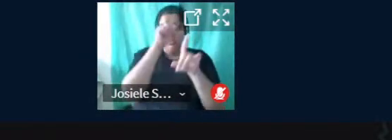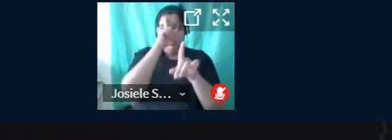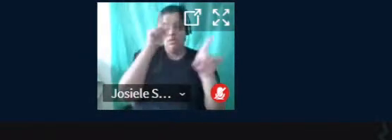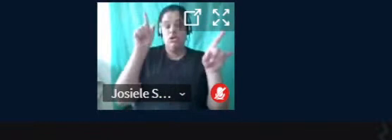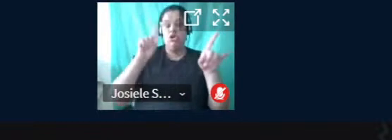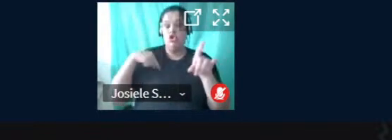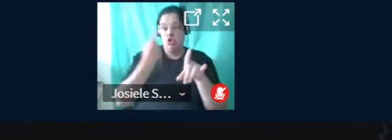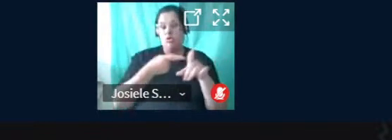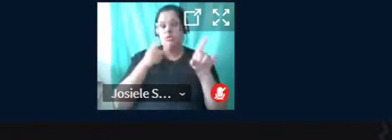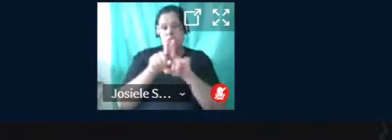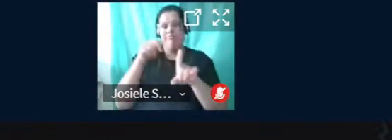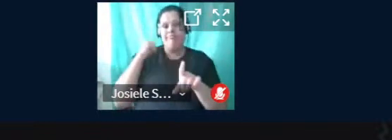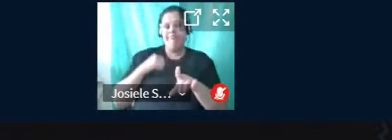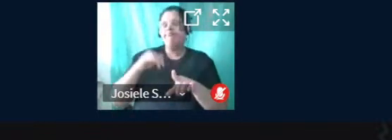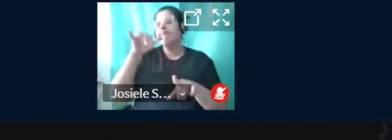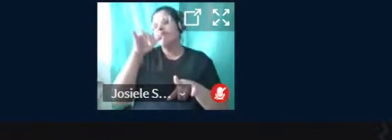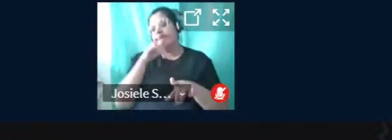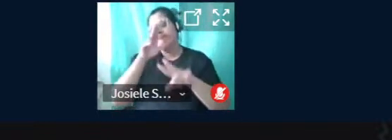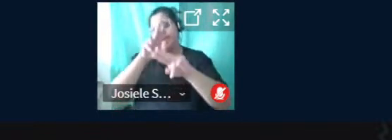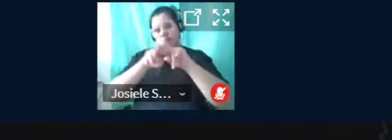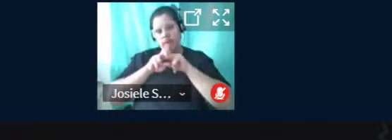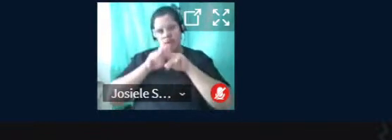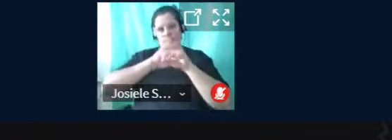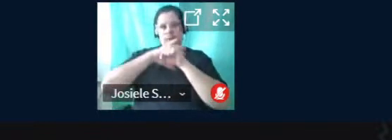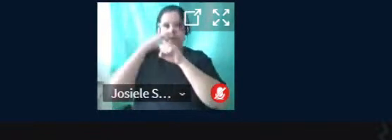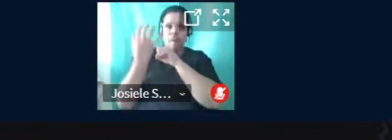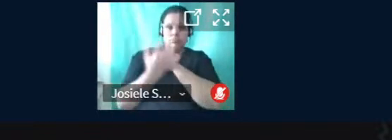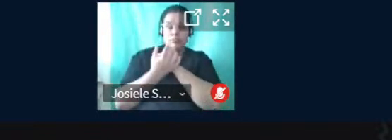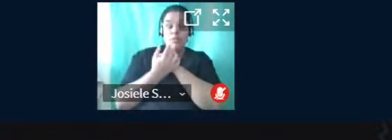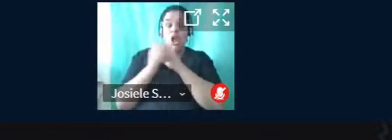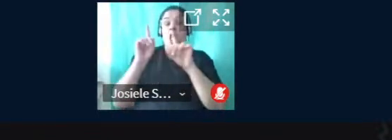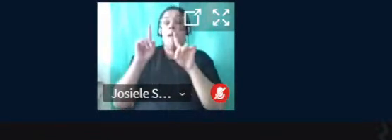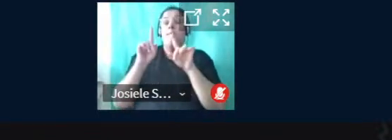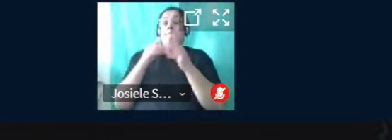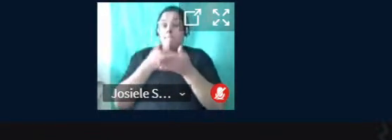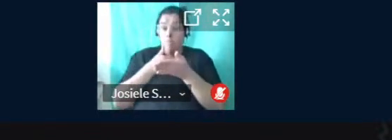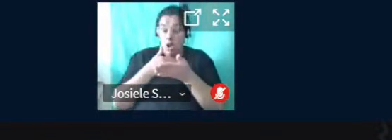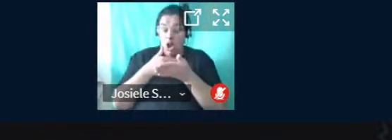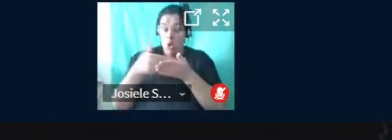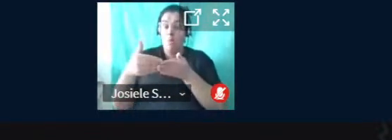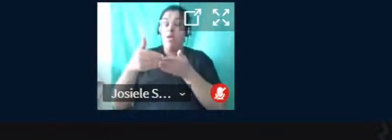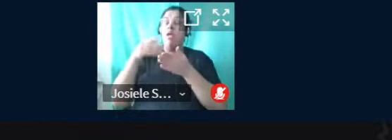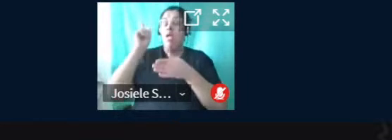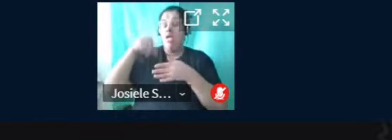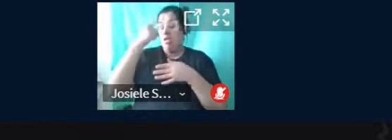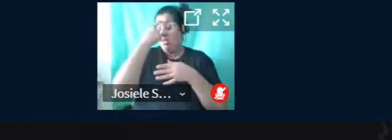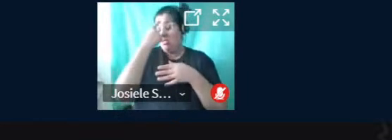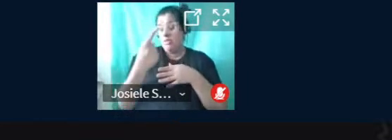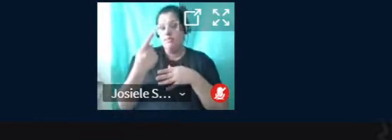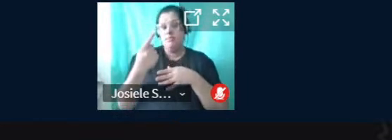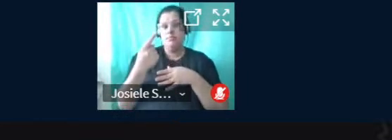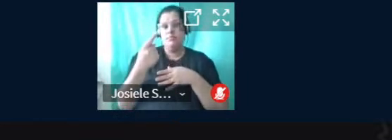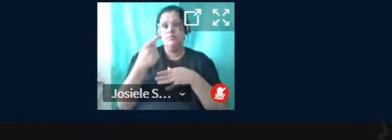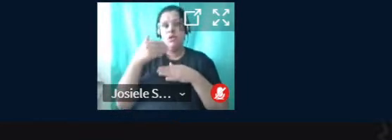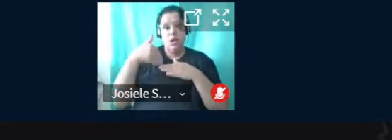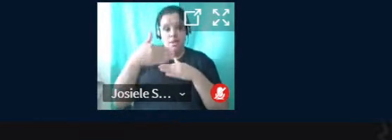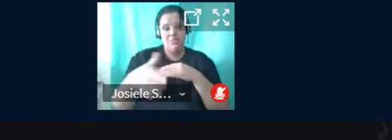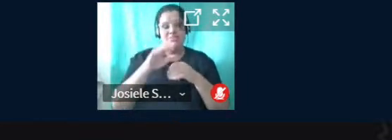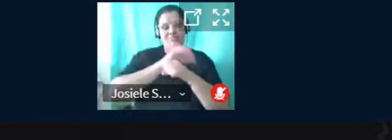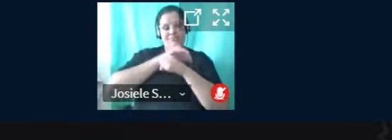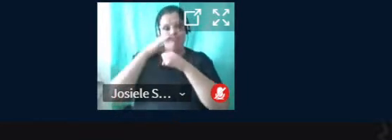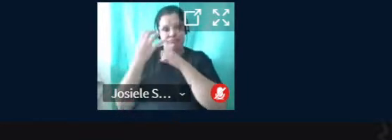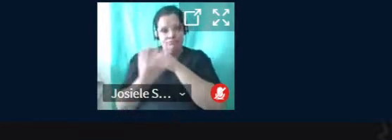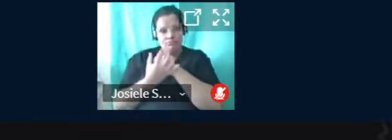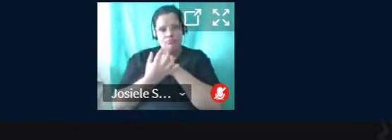também de bolsistas. Infelizmente, não é possível, mas essa era a nossa ideia originalmente. Mas, a partir da